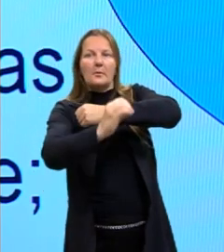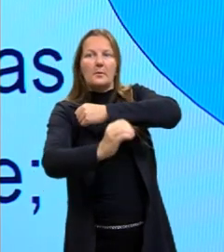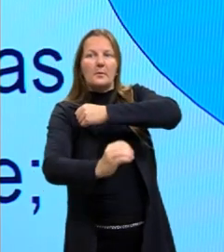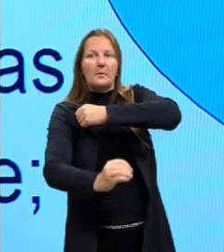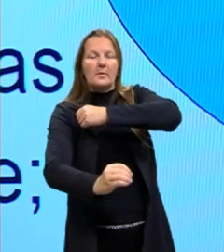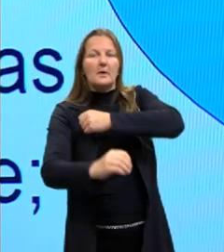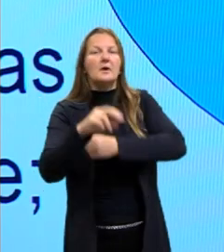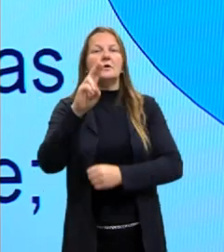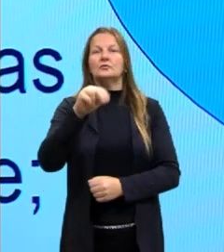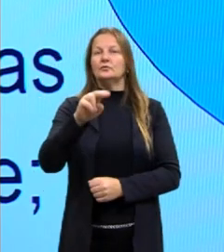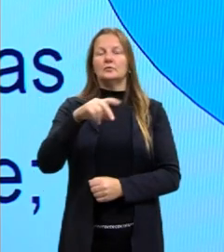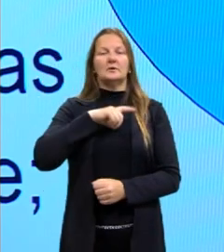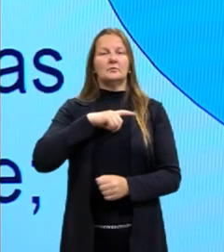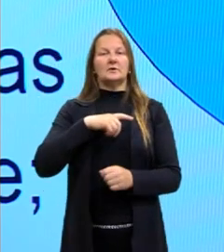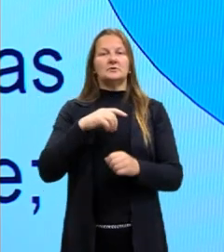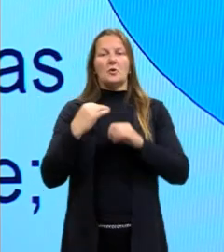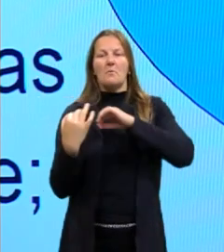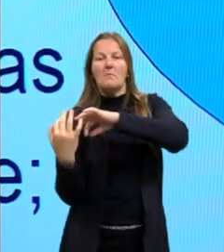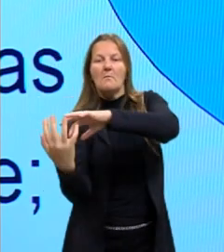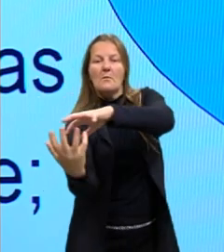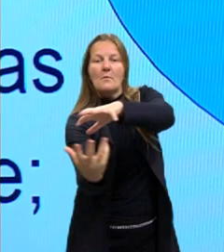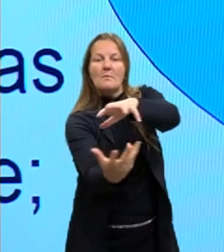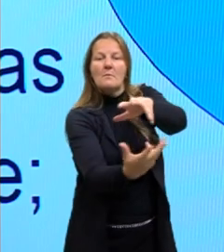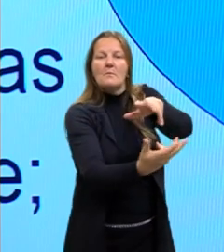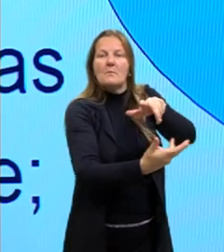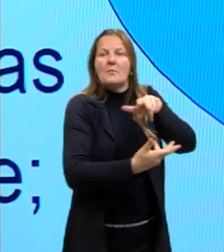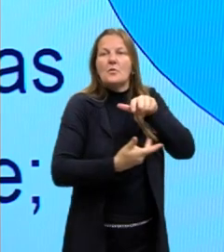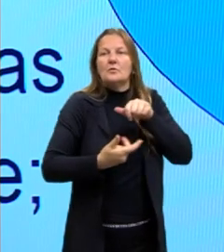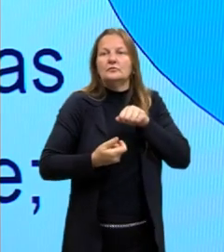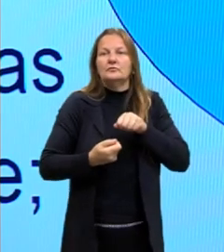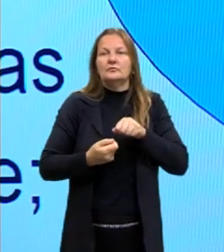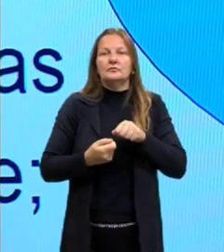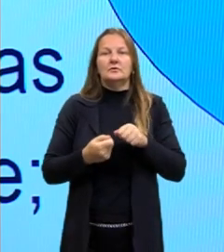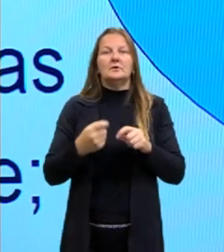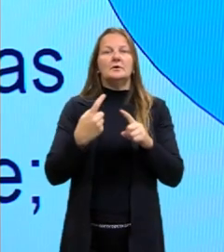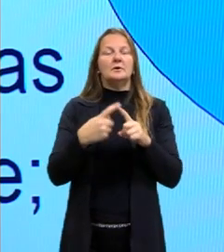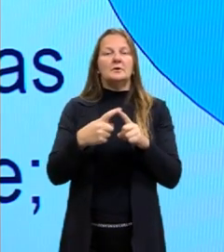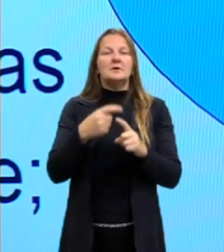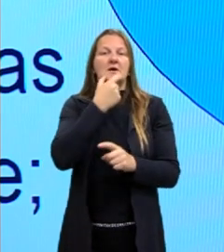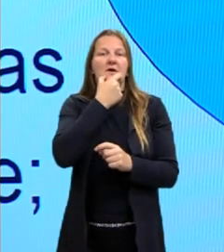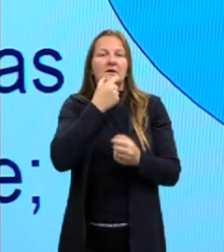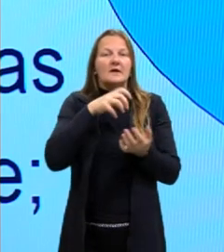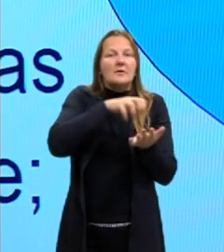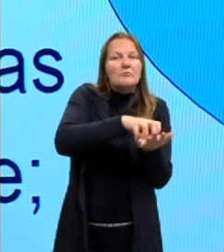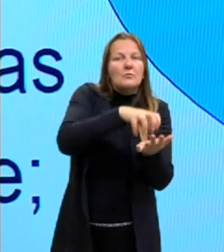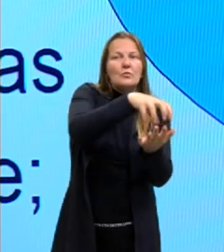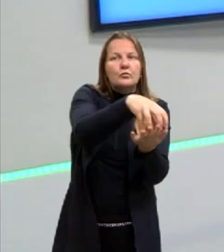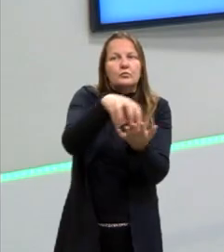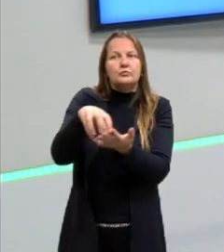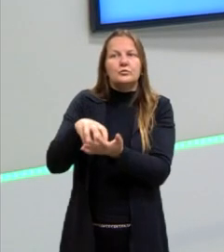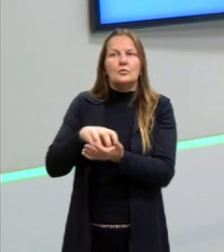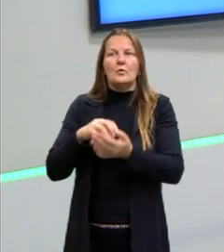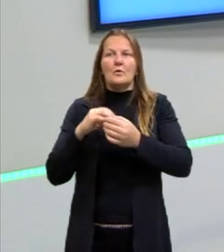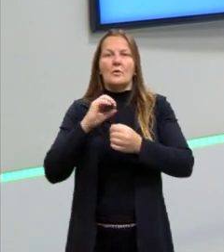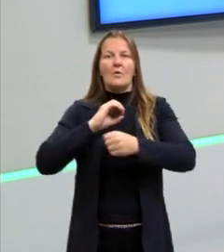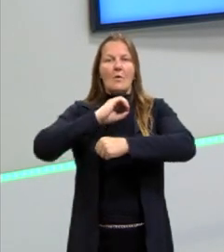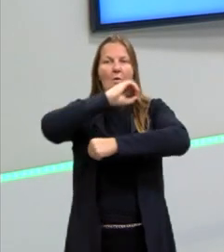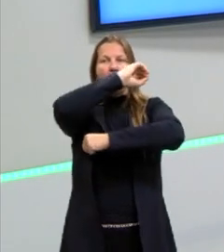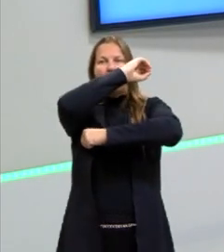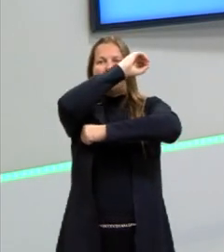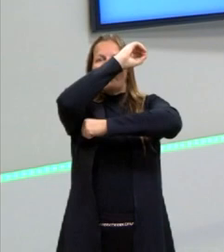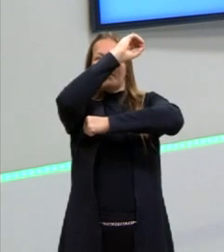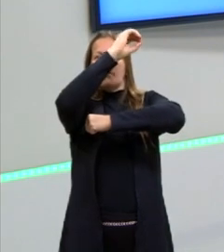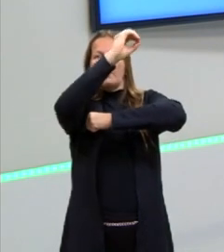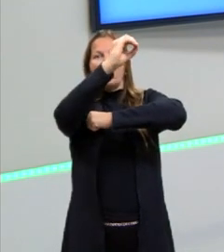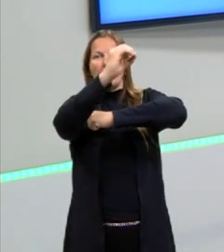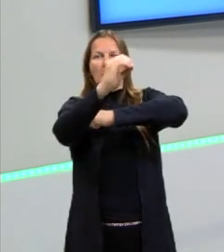territórios no mundo inteiro, se dizia, então, que a qualquer hora do dia, no Império Britânico,